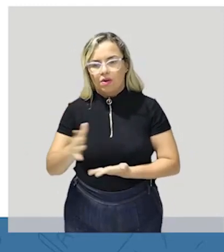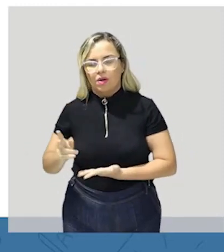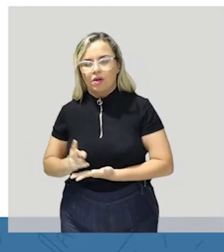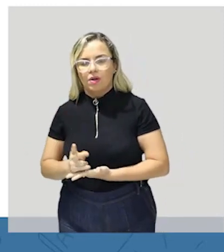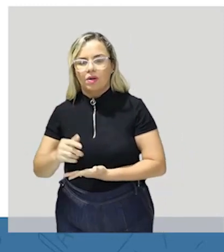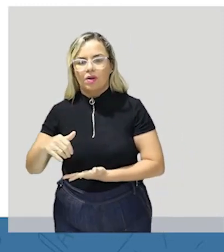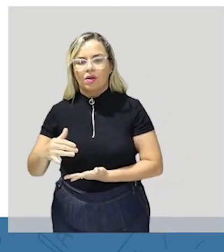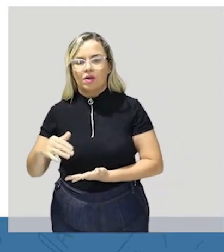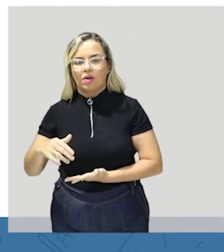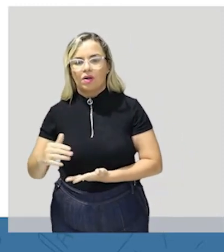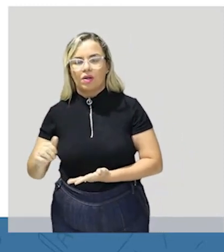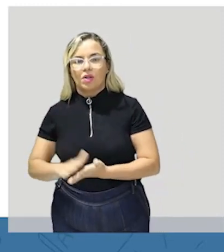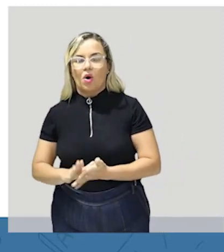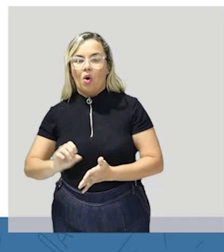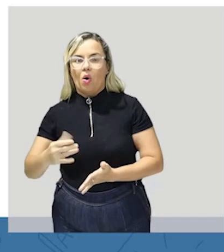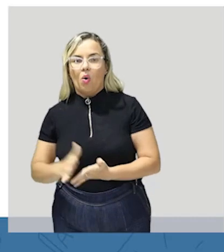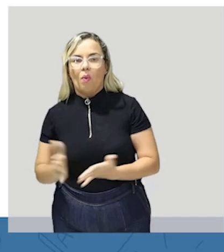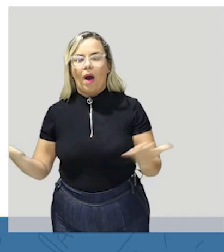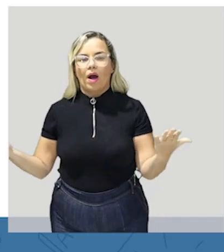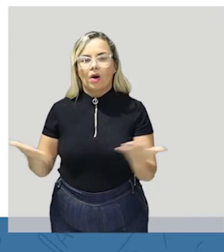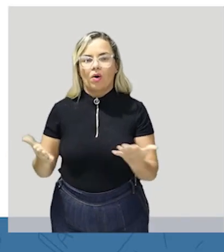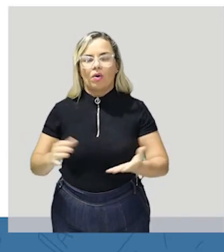agora né